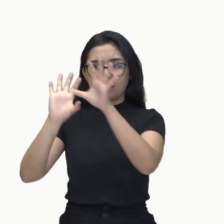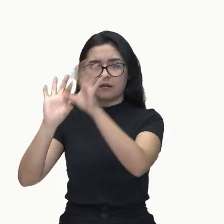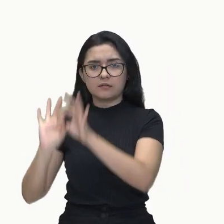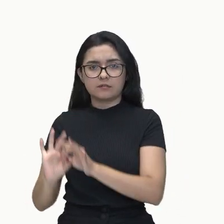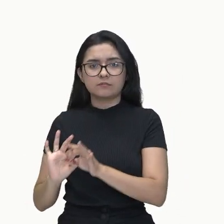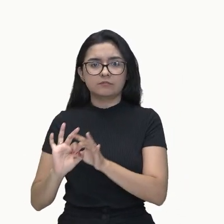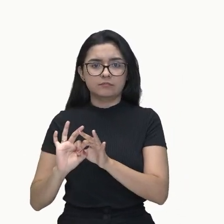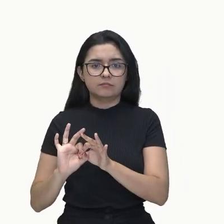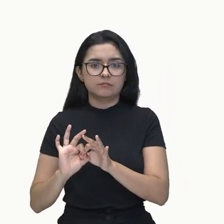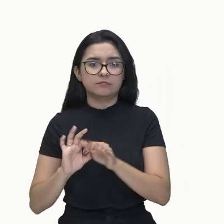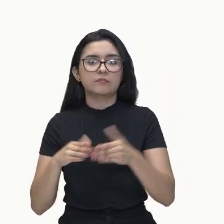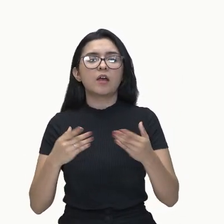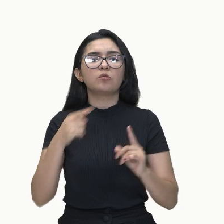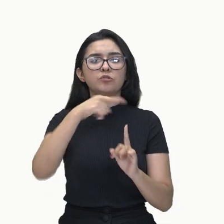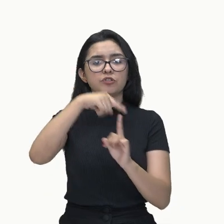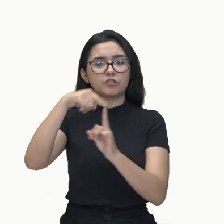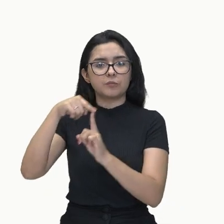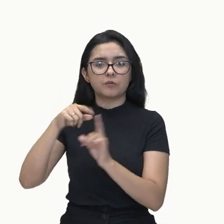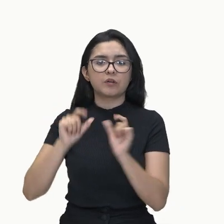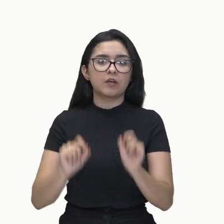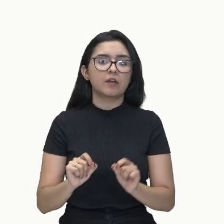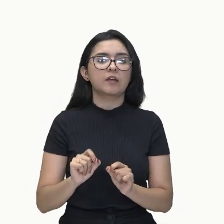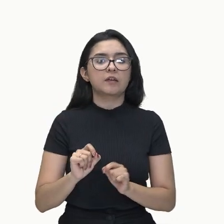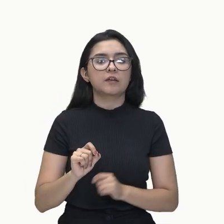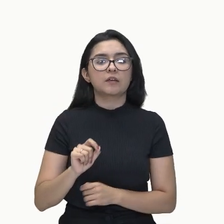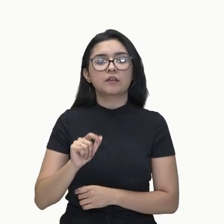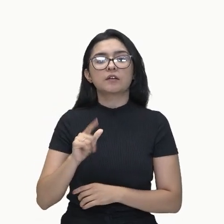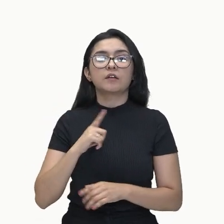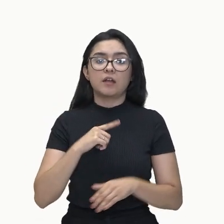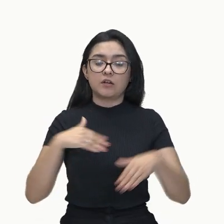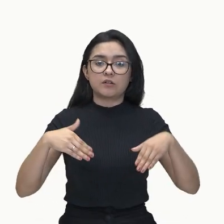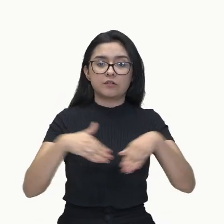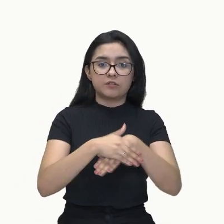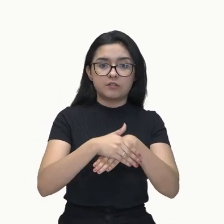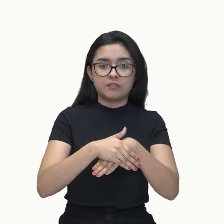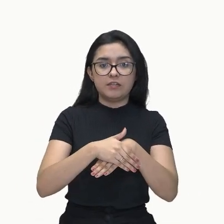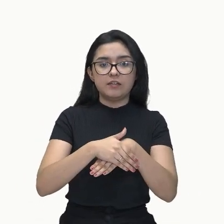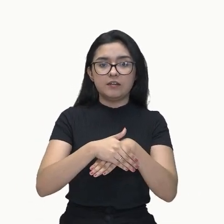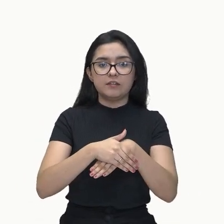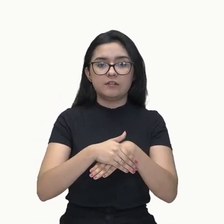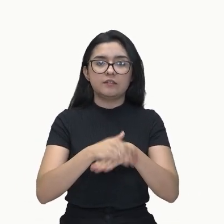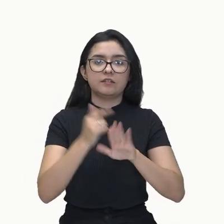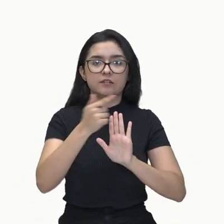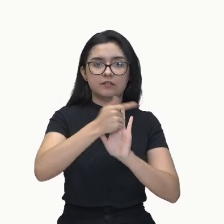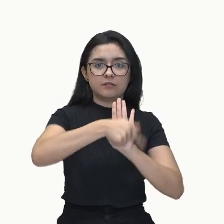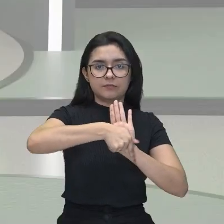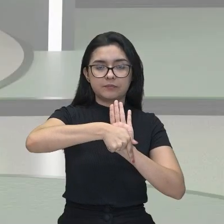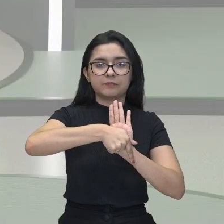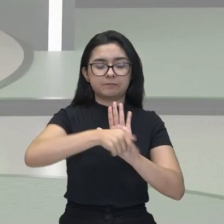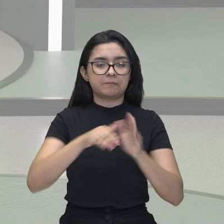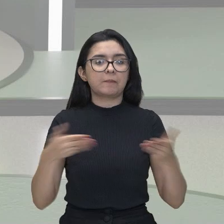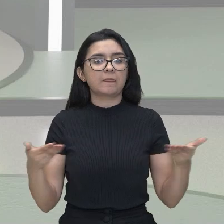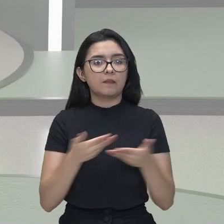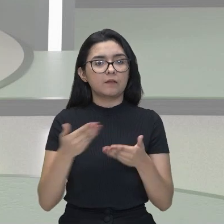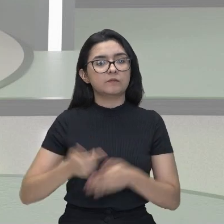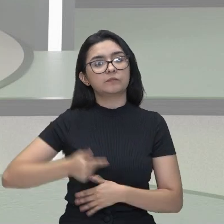são do tipo geométricos. E vamos para a aplicação 2.